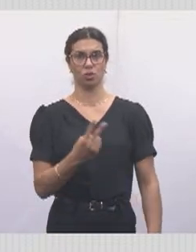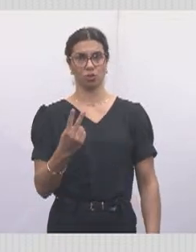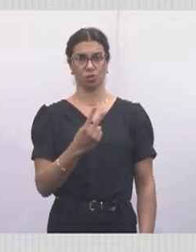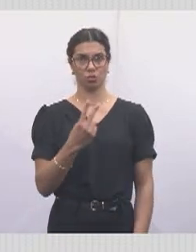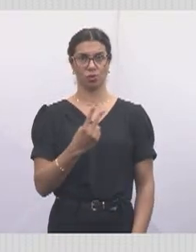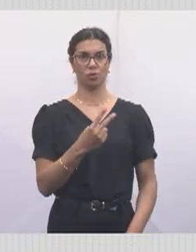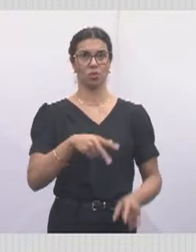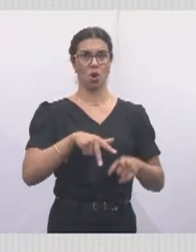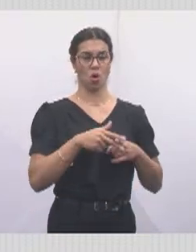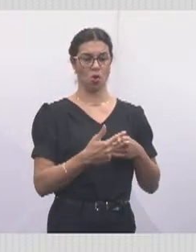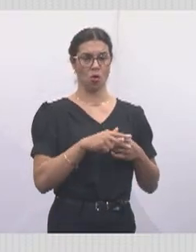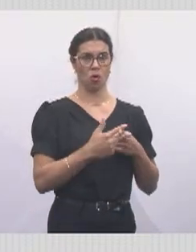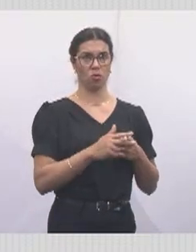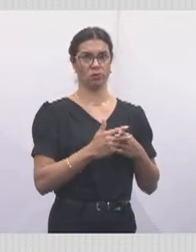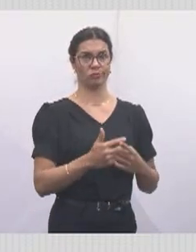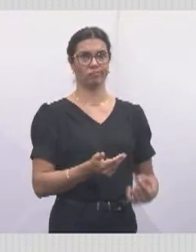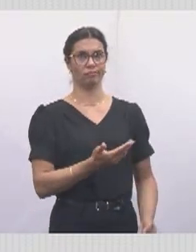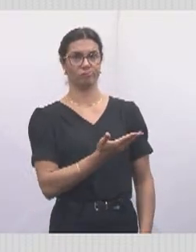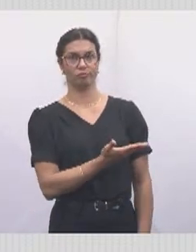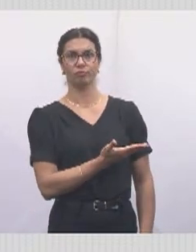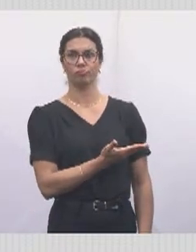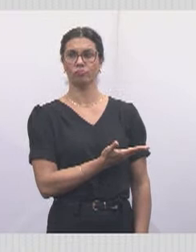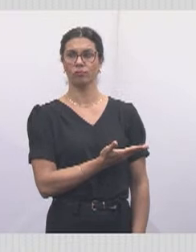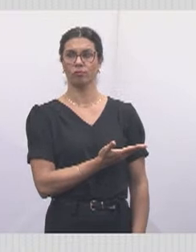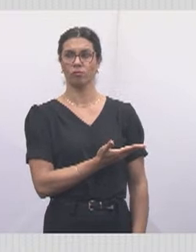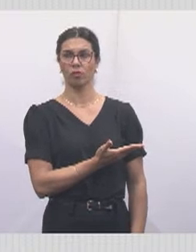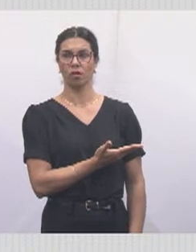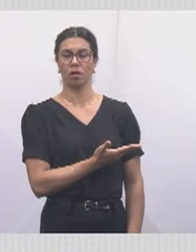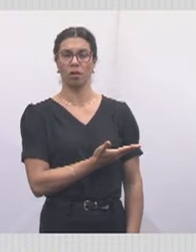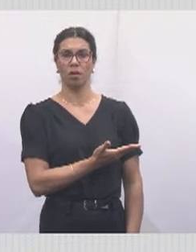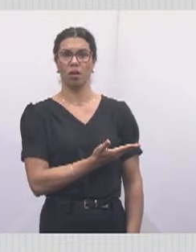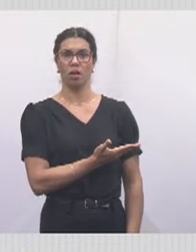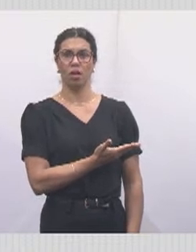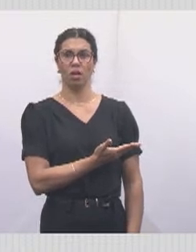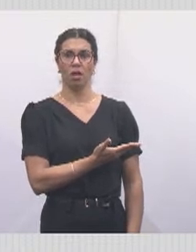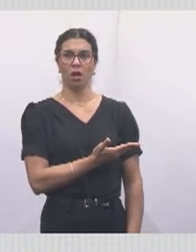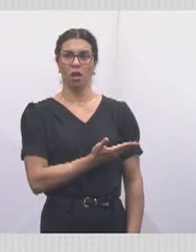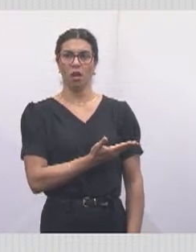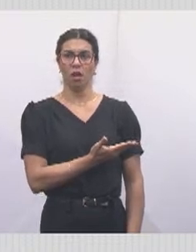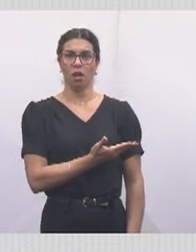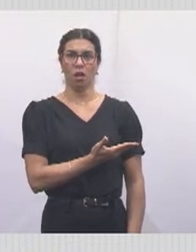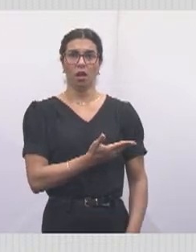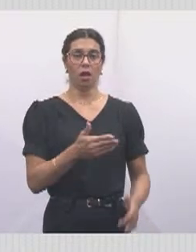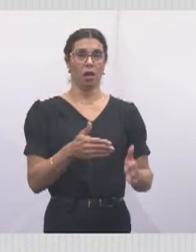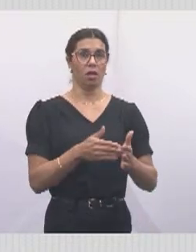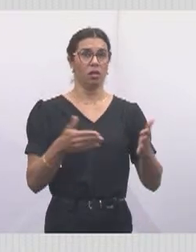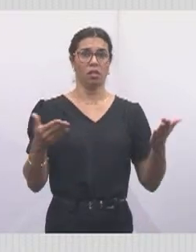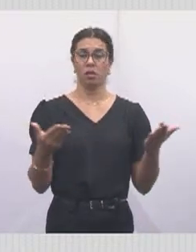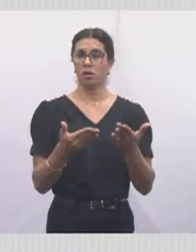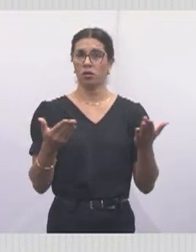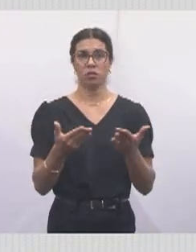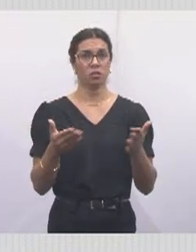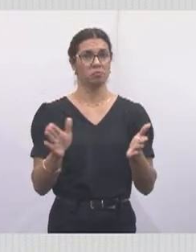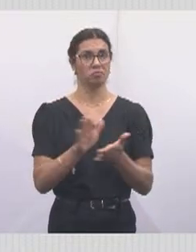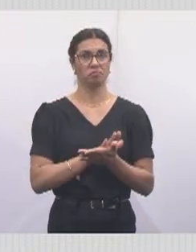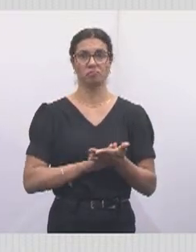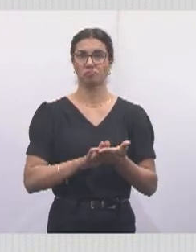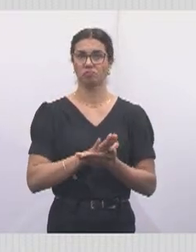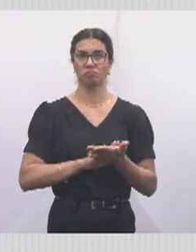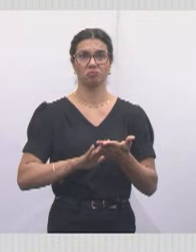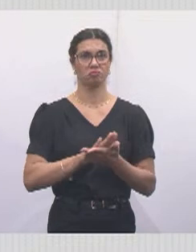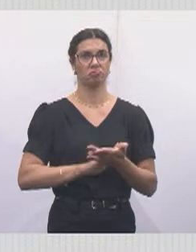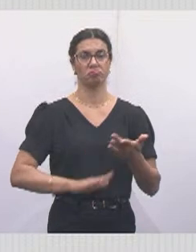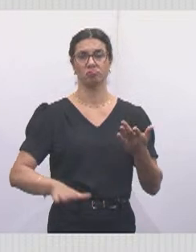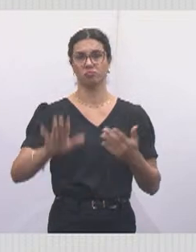arrumar essa estampa de bueira, calçada aí. E até hoje não foi